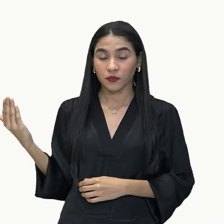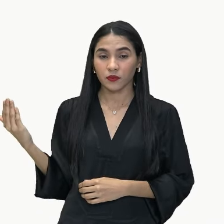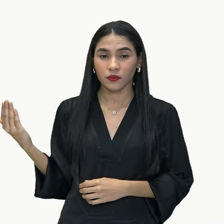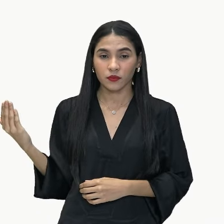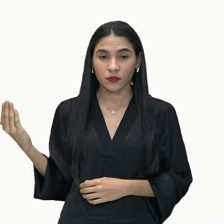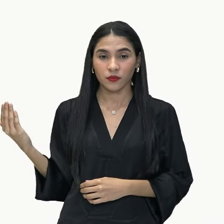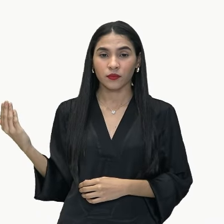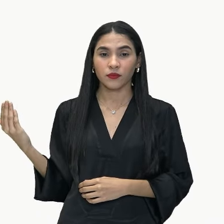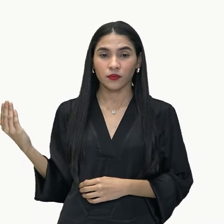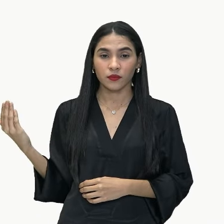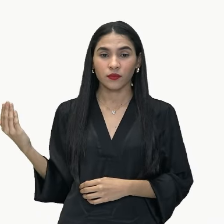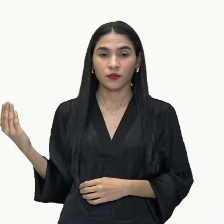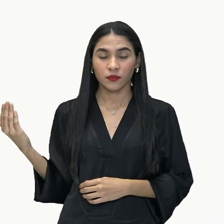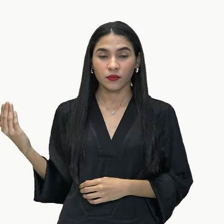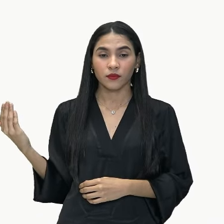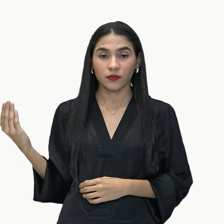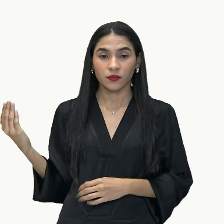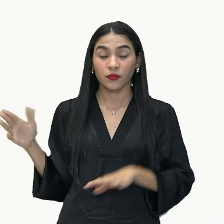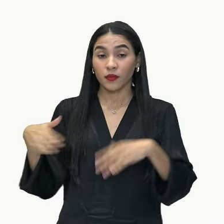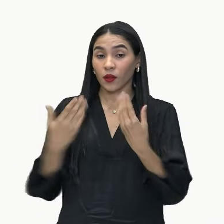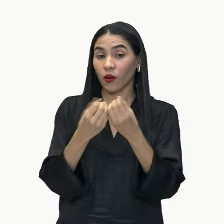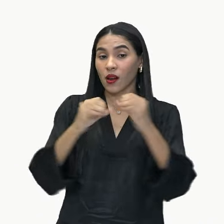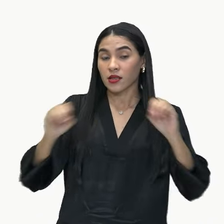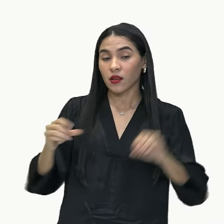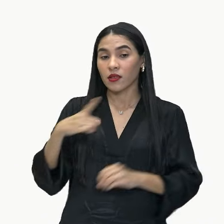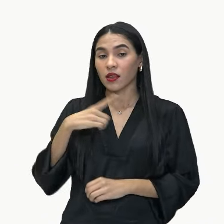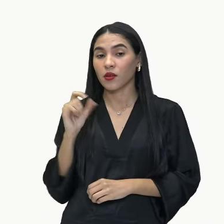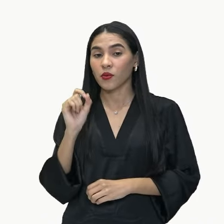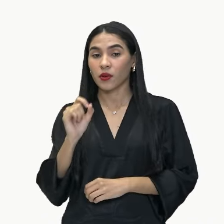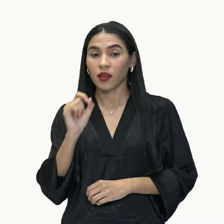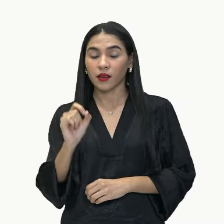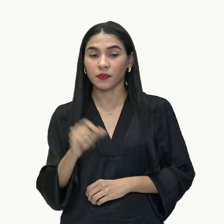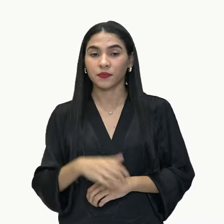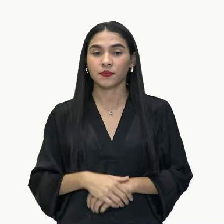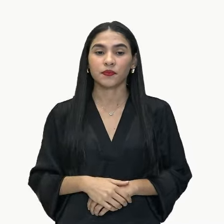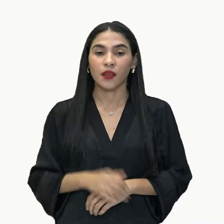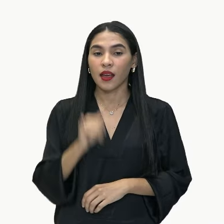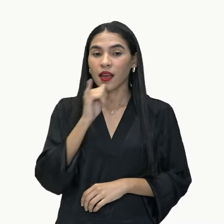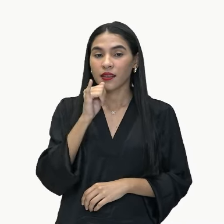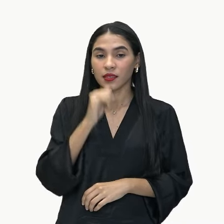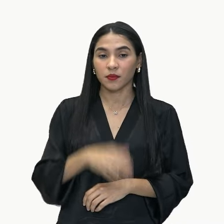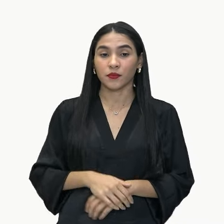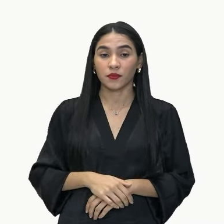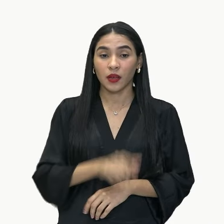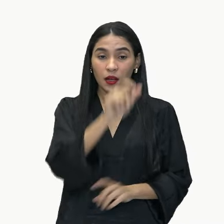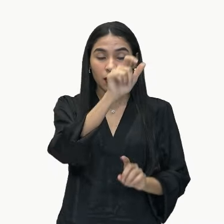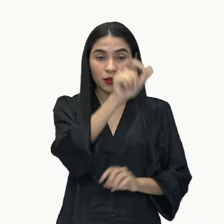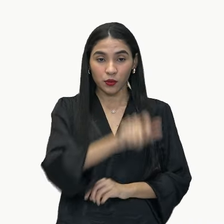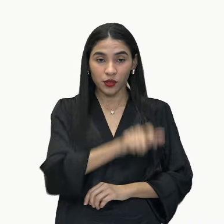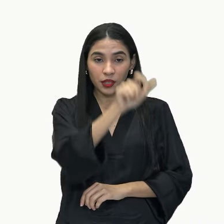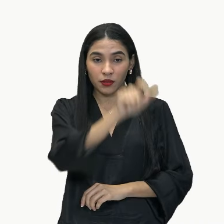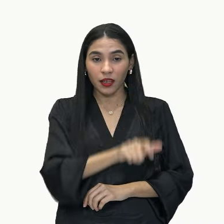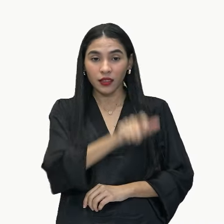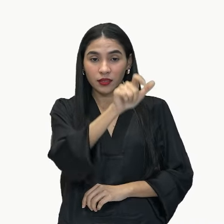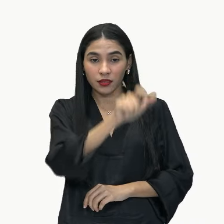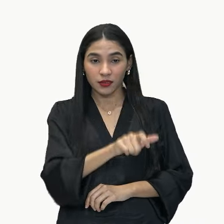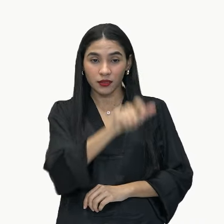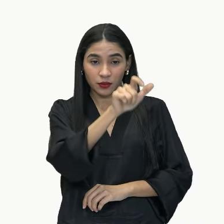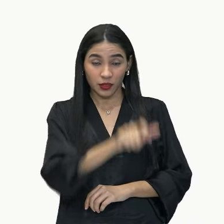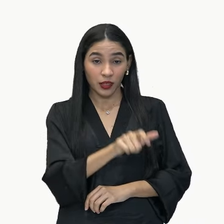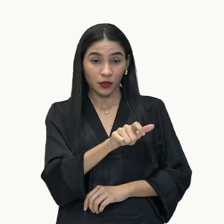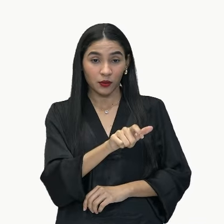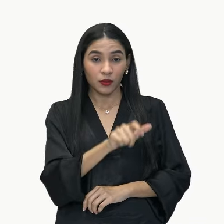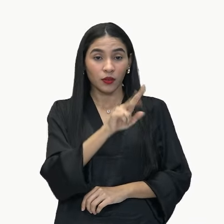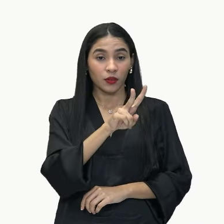Olhem só. Nessa nossa primeira oração, o nós temos? Nós temos aí o sujeito, você,